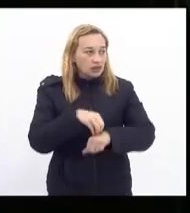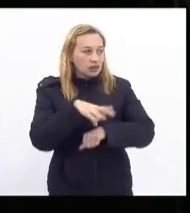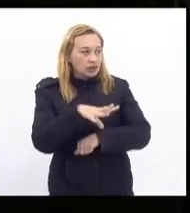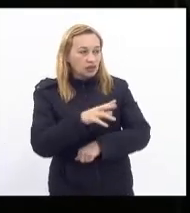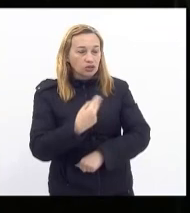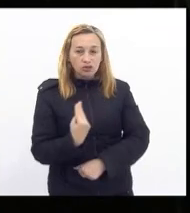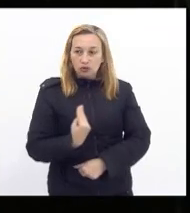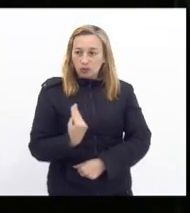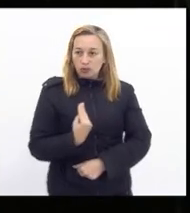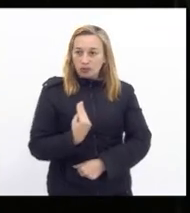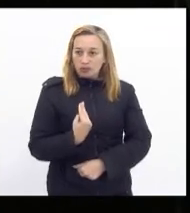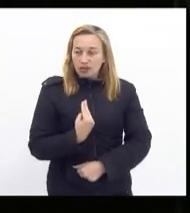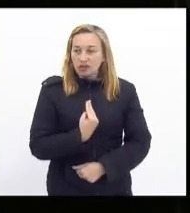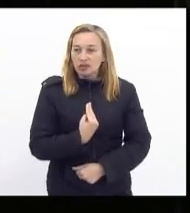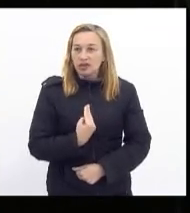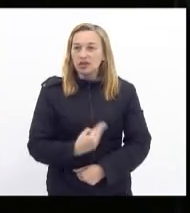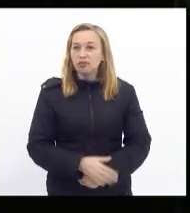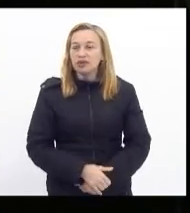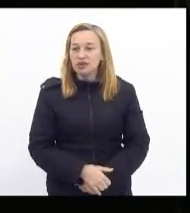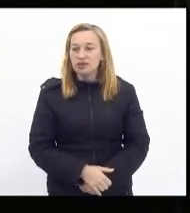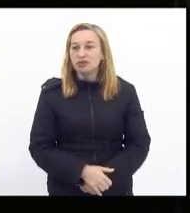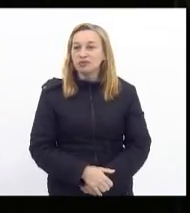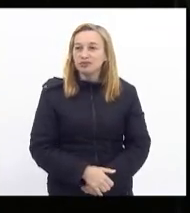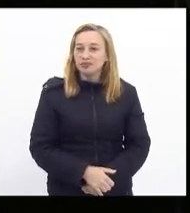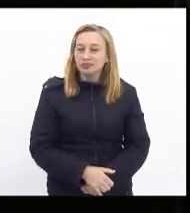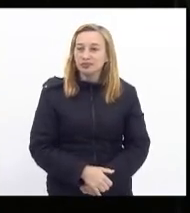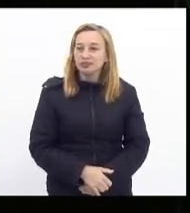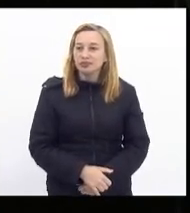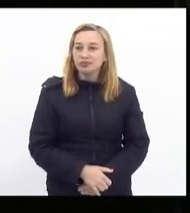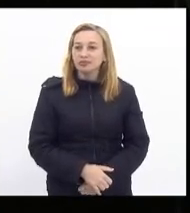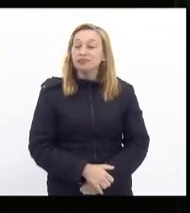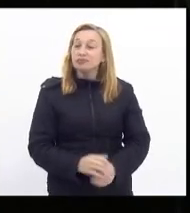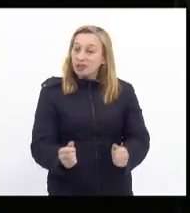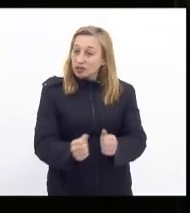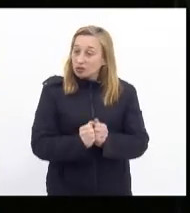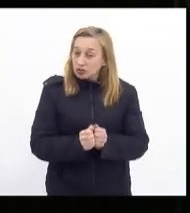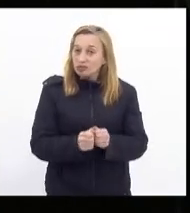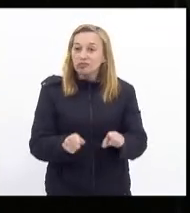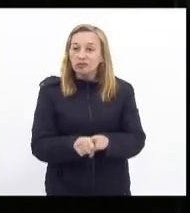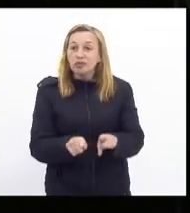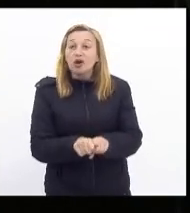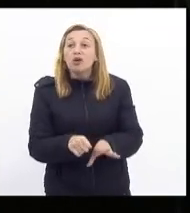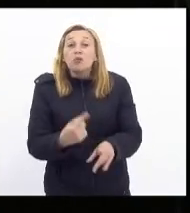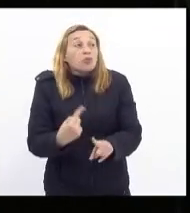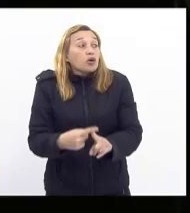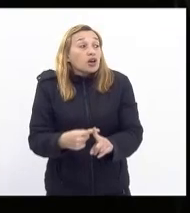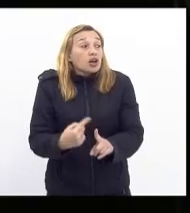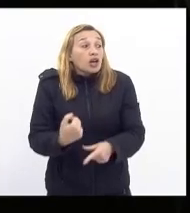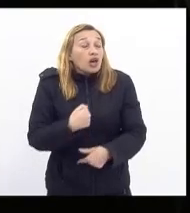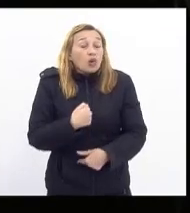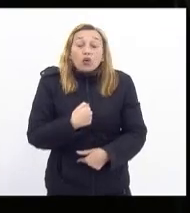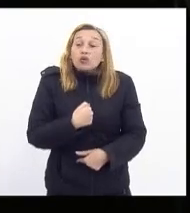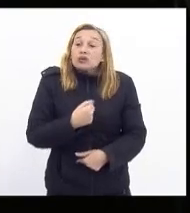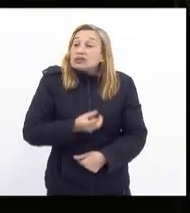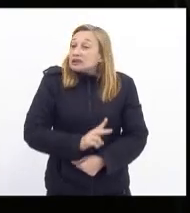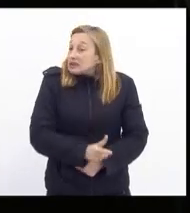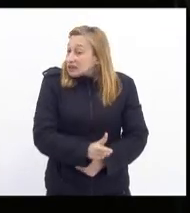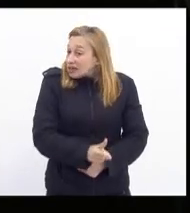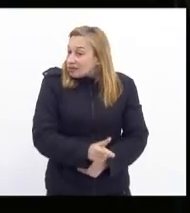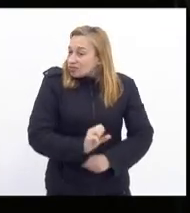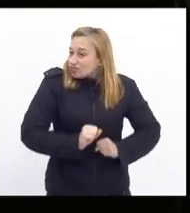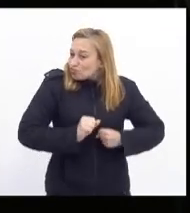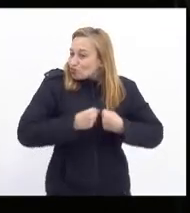meu nome que eu gostaria realmente presenciar, de participar, até porque eu sempre me